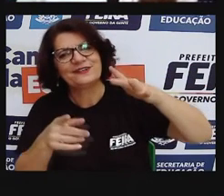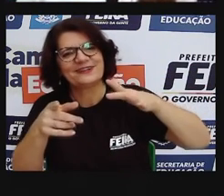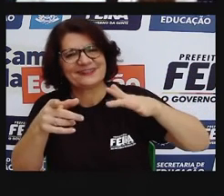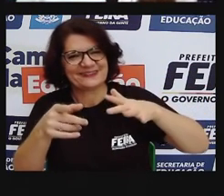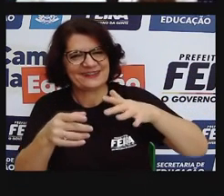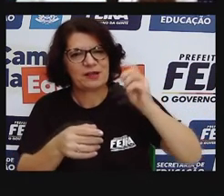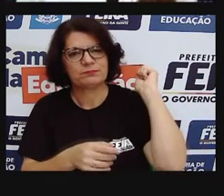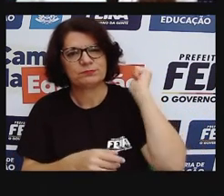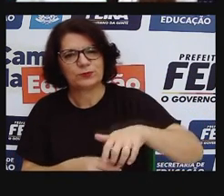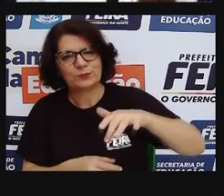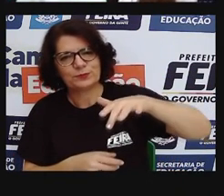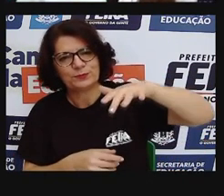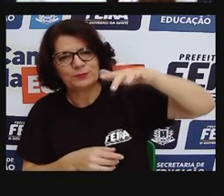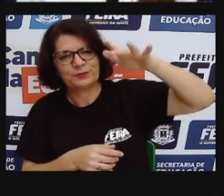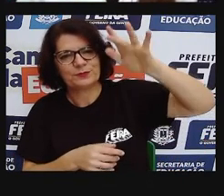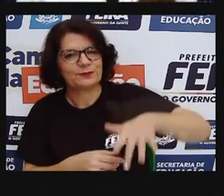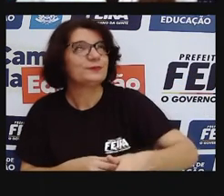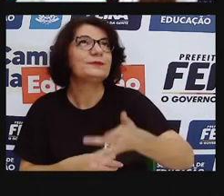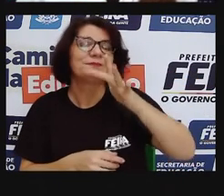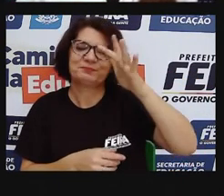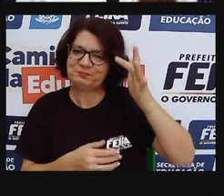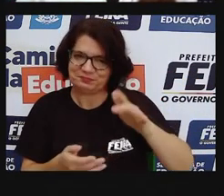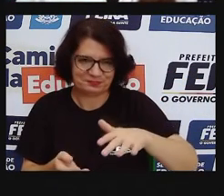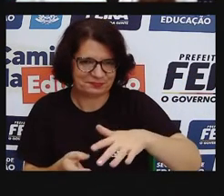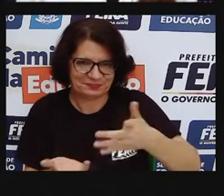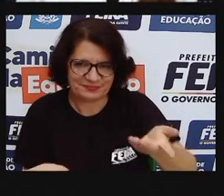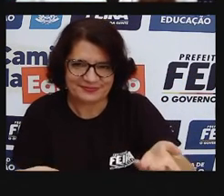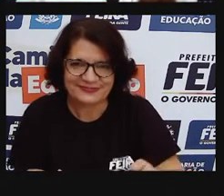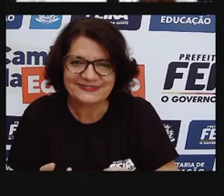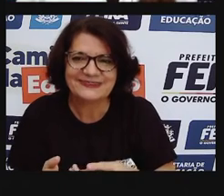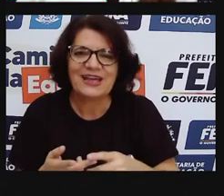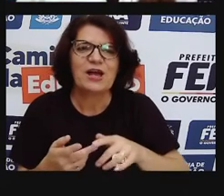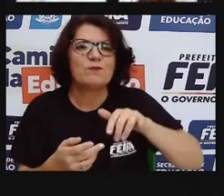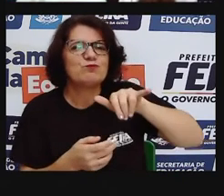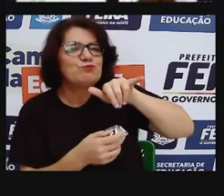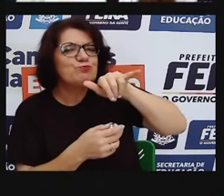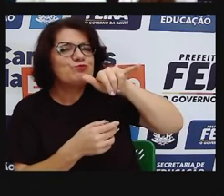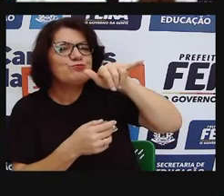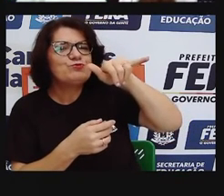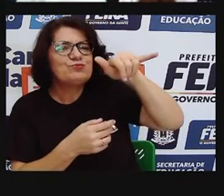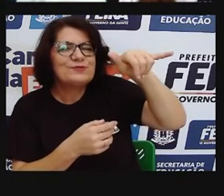ioiô é o nome dessa arte, aviãozinho de papel,